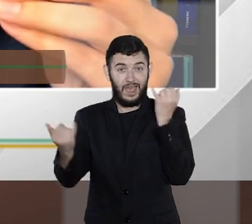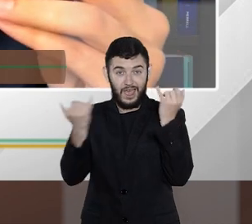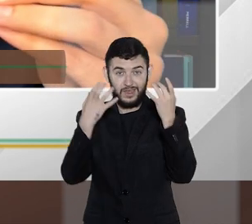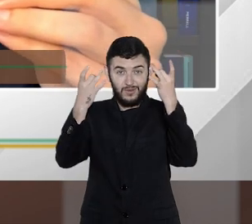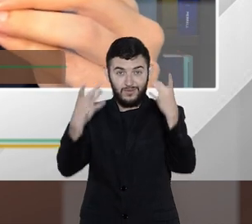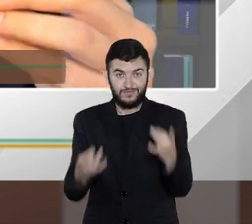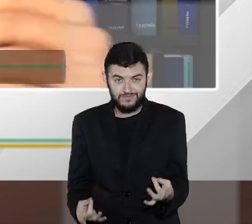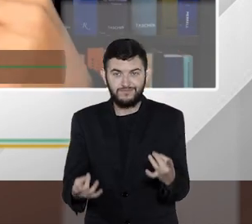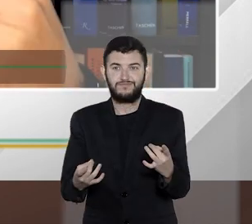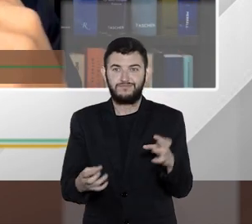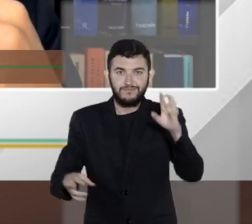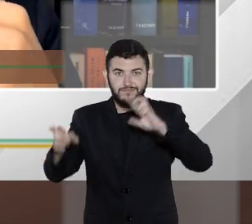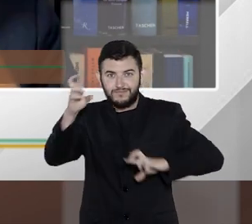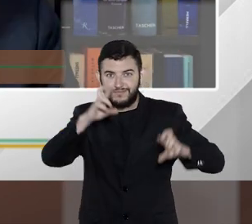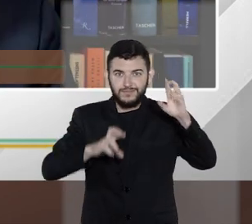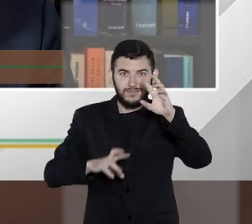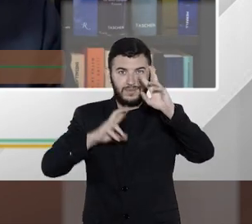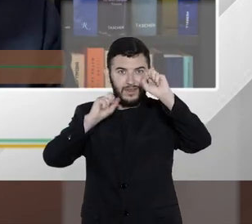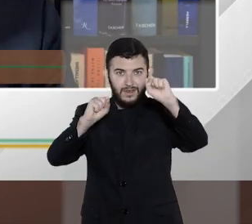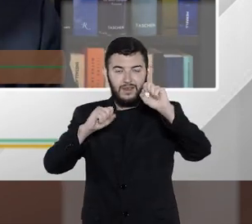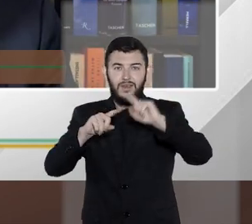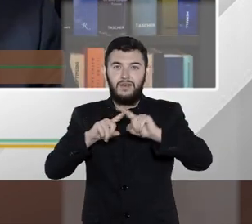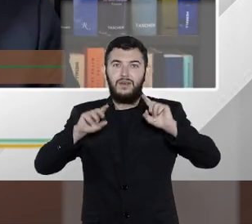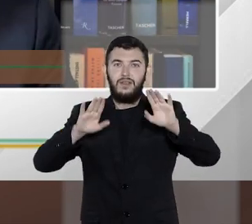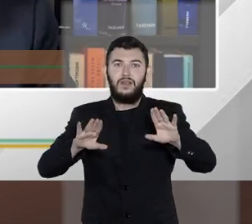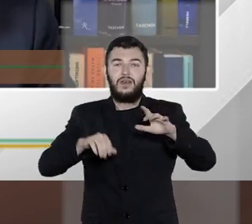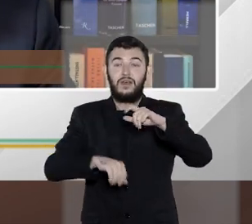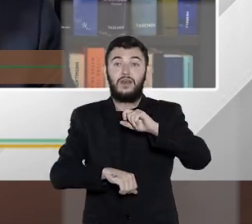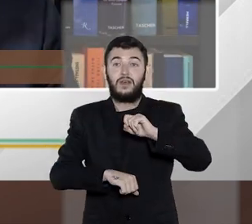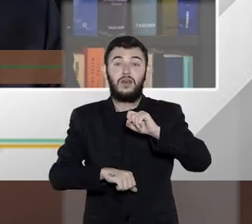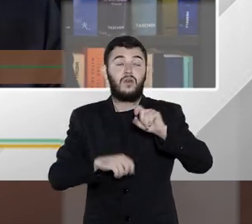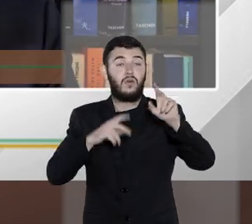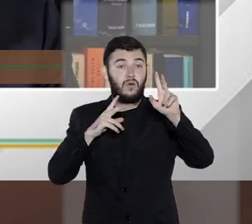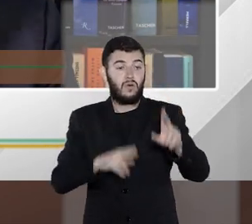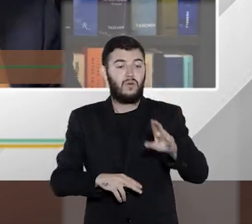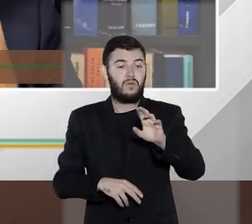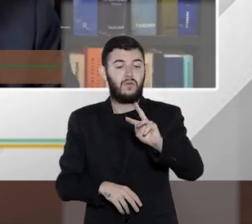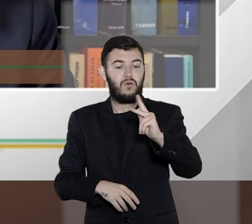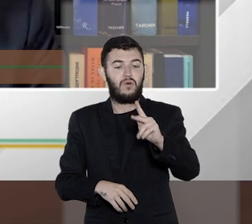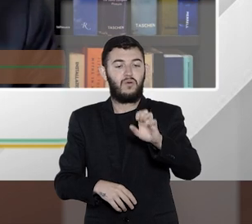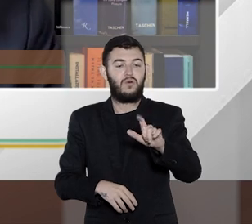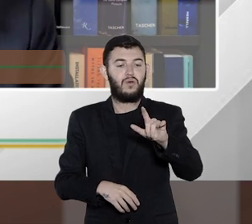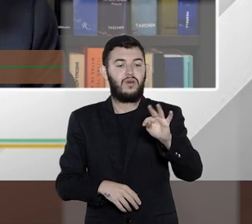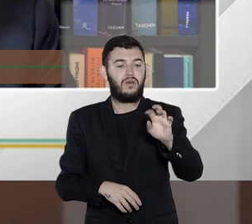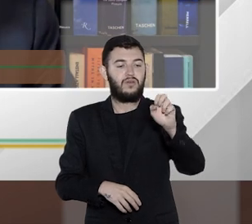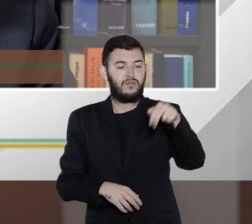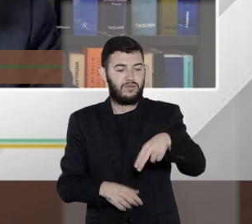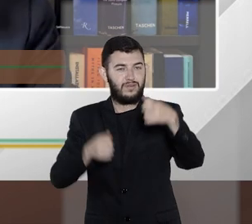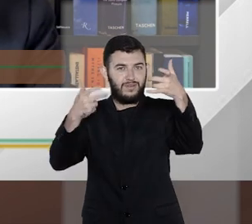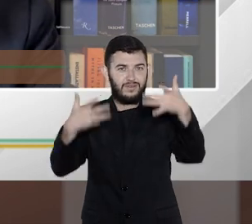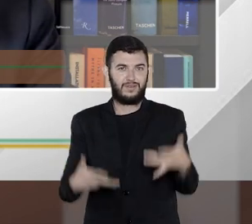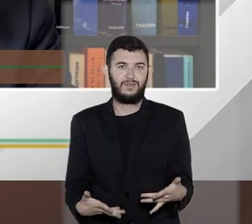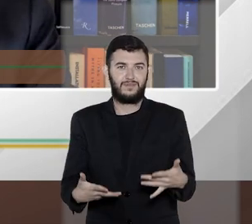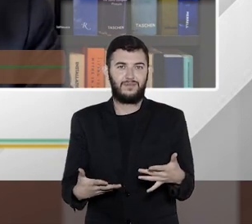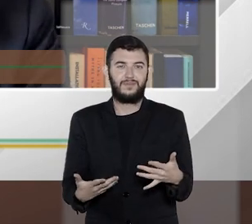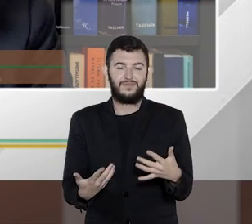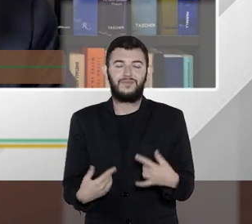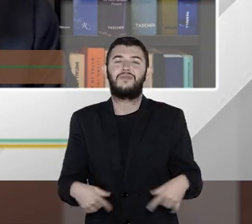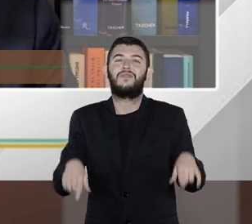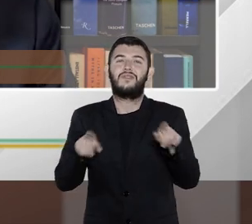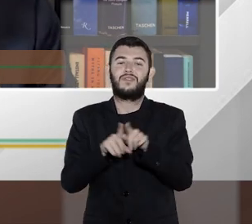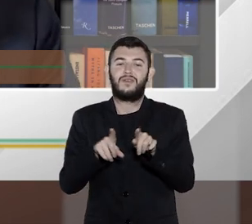cada vez com mais força e quando chegar como o Elton eu já tinha falado o Elton falou essa pedrinha esse